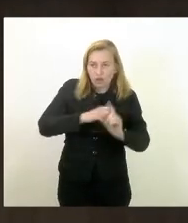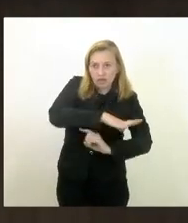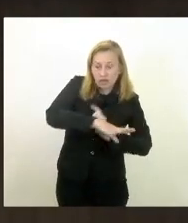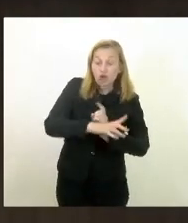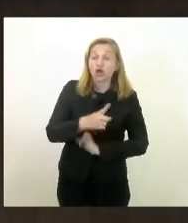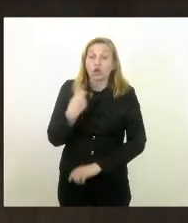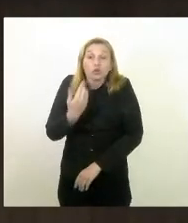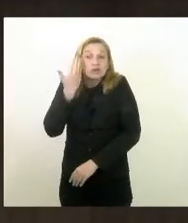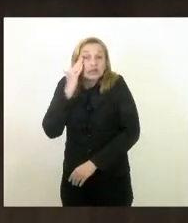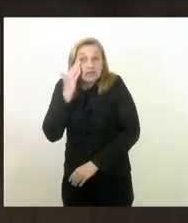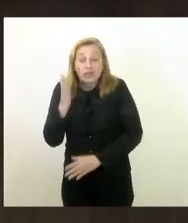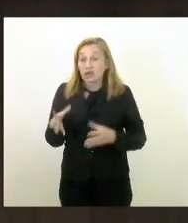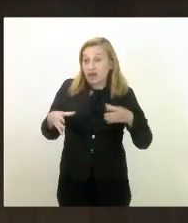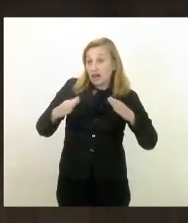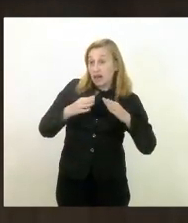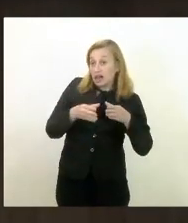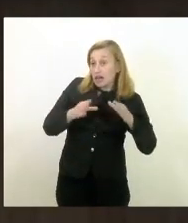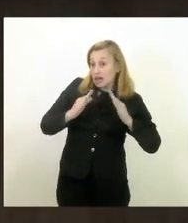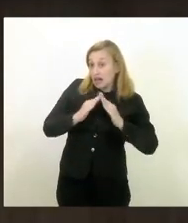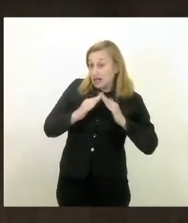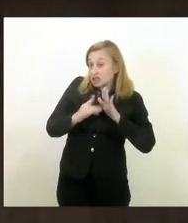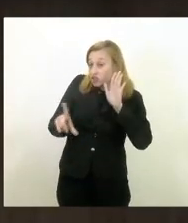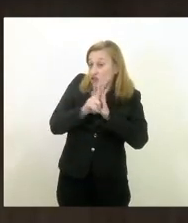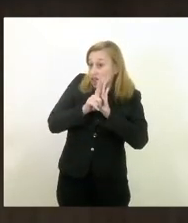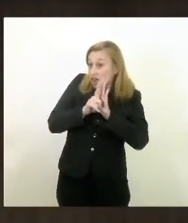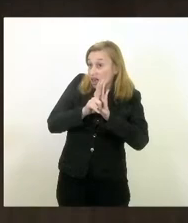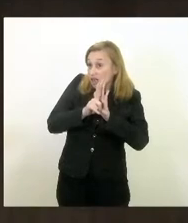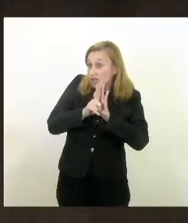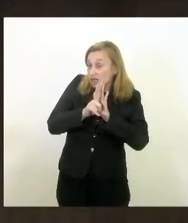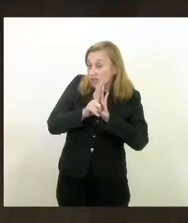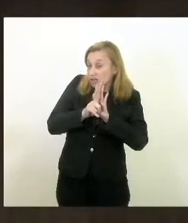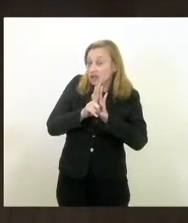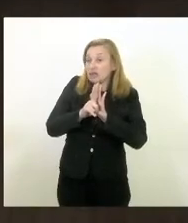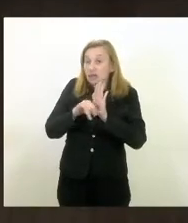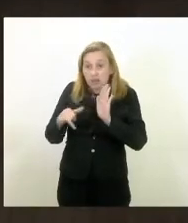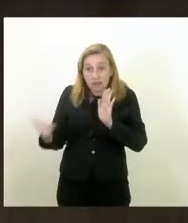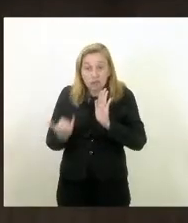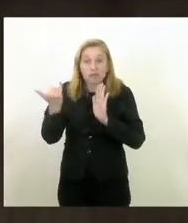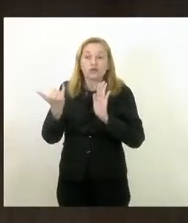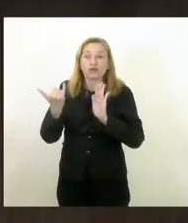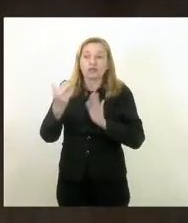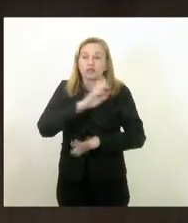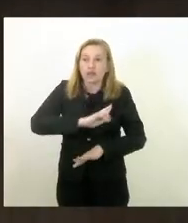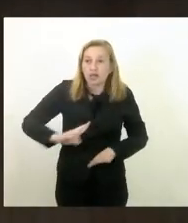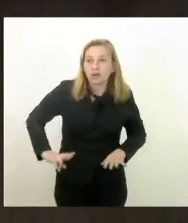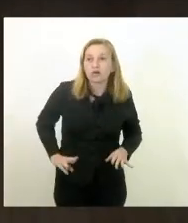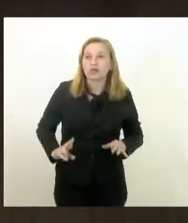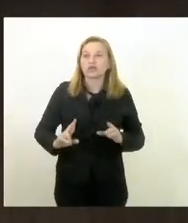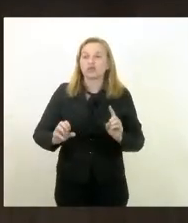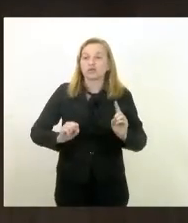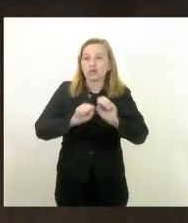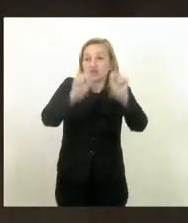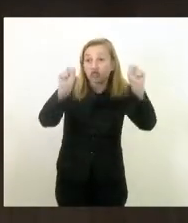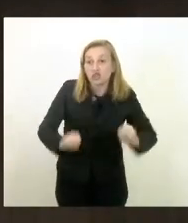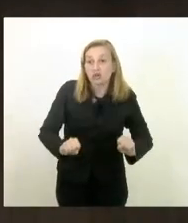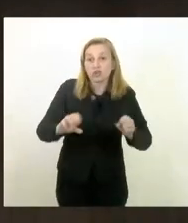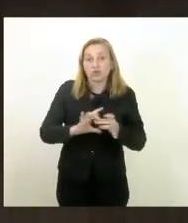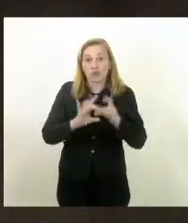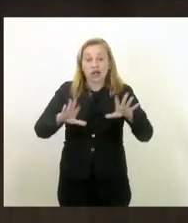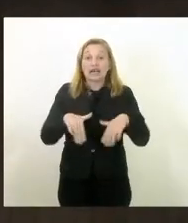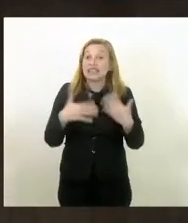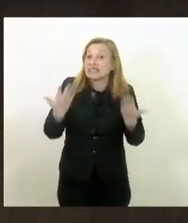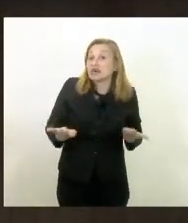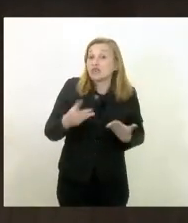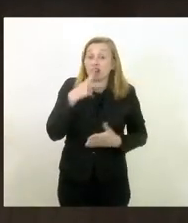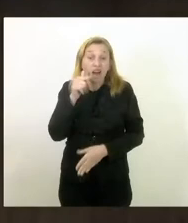entendemos que as casas legislativas são essenciais para a república para o sistema democrático então deixar